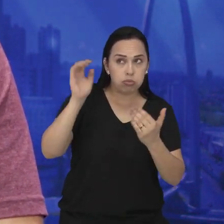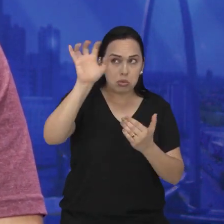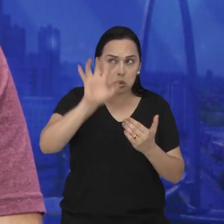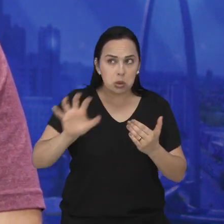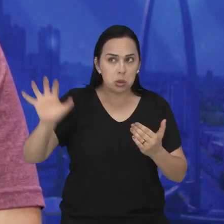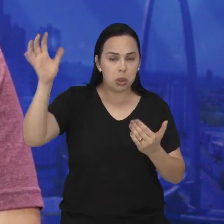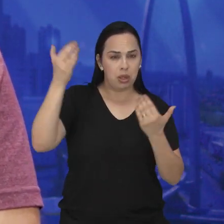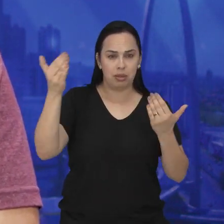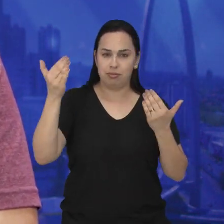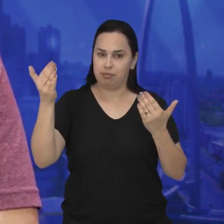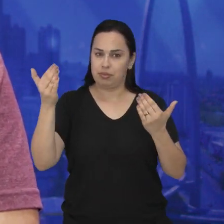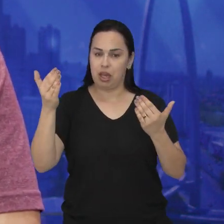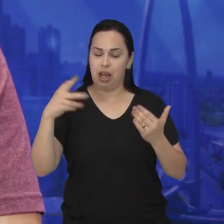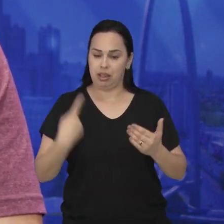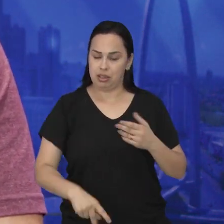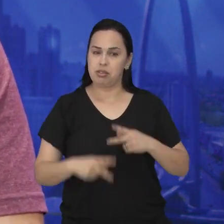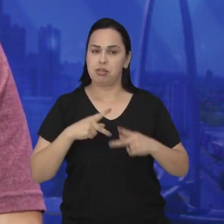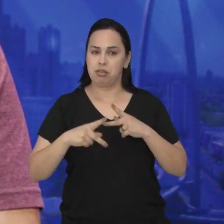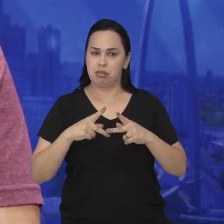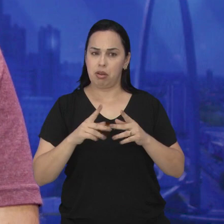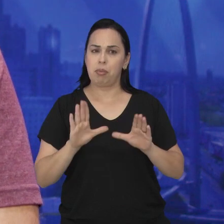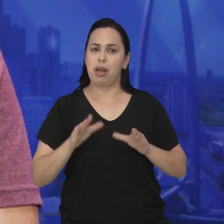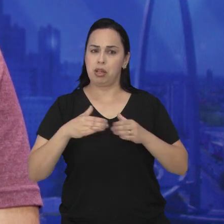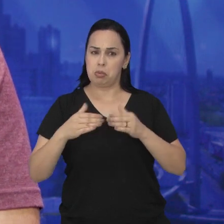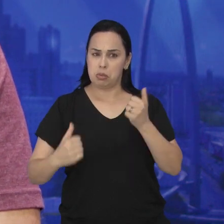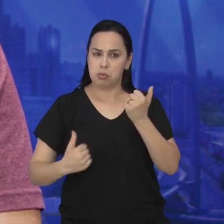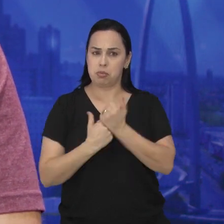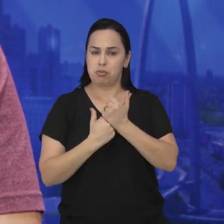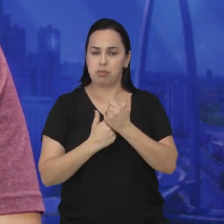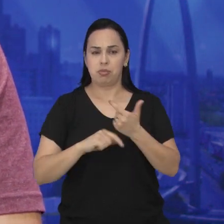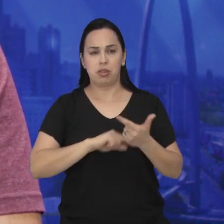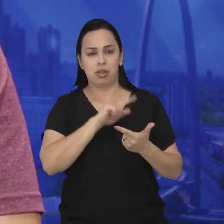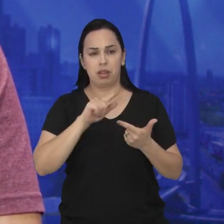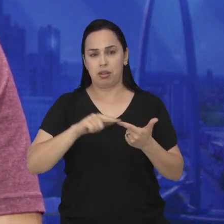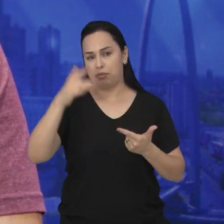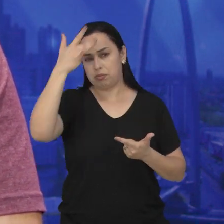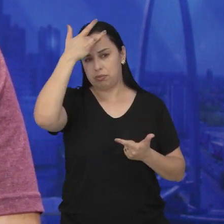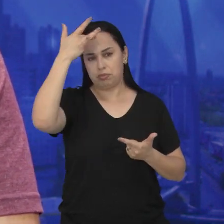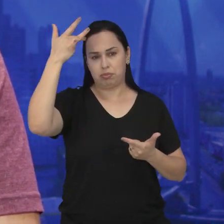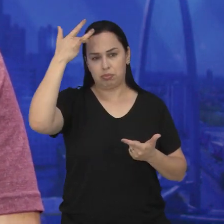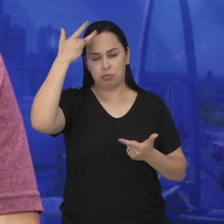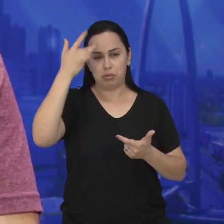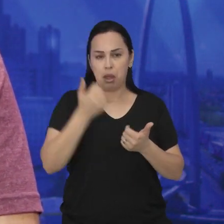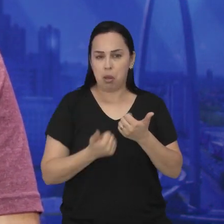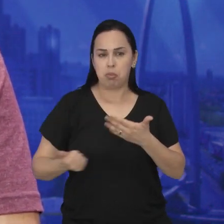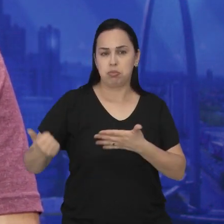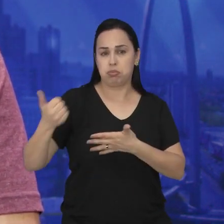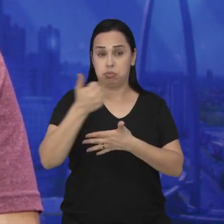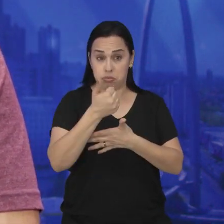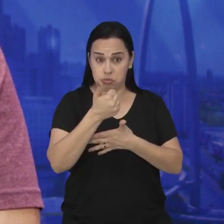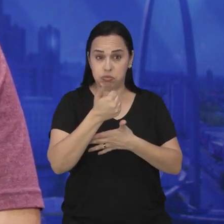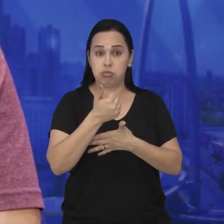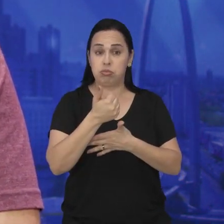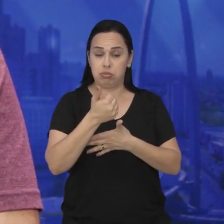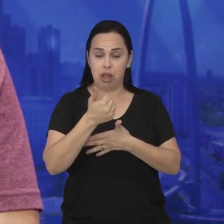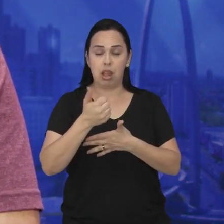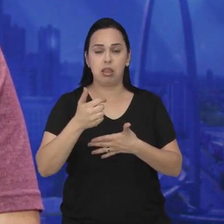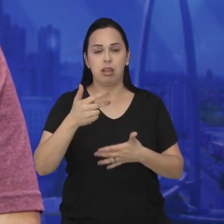sólida, muito efetiva. A saúde mental do município